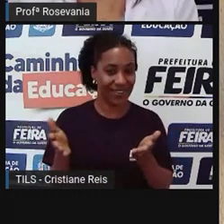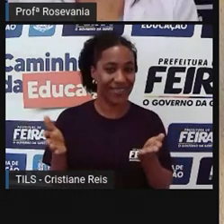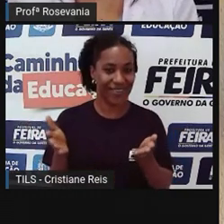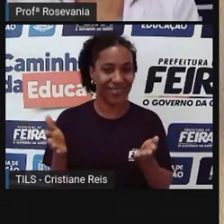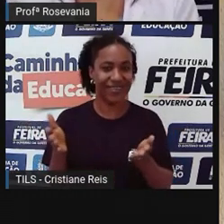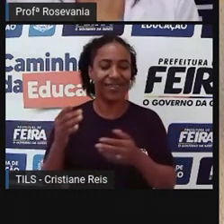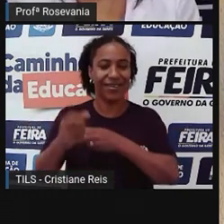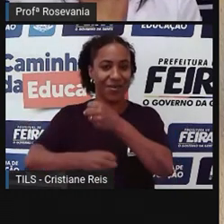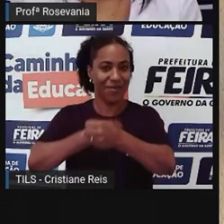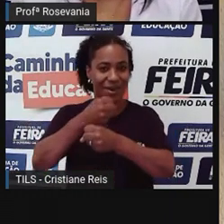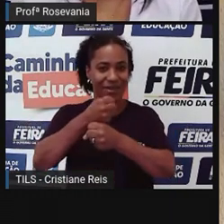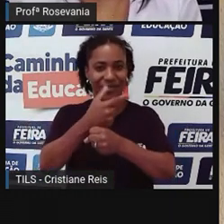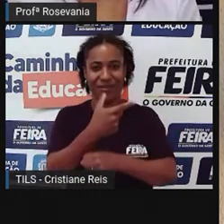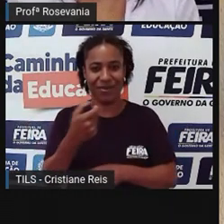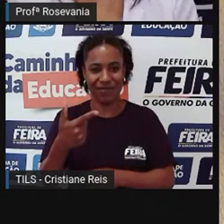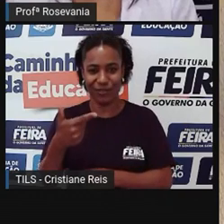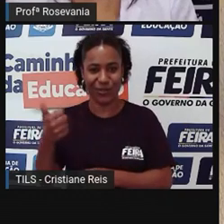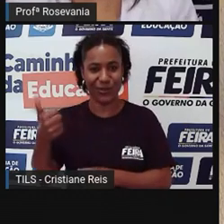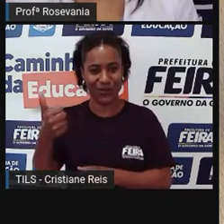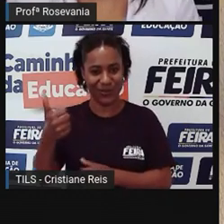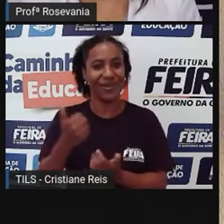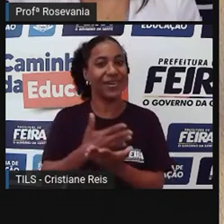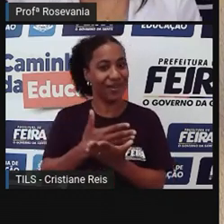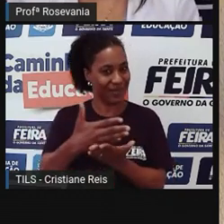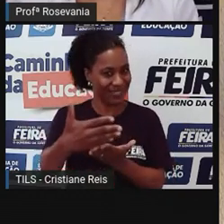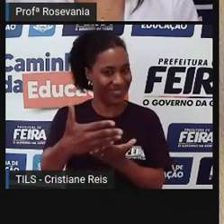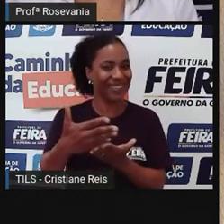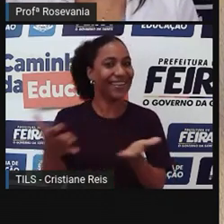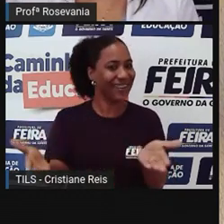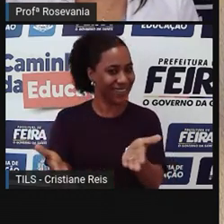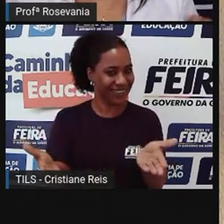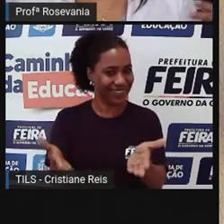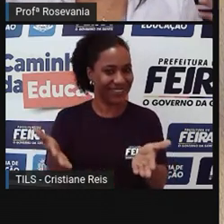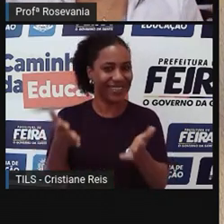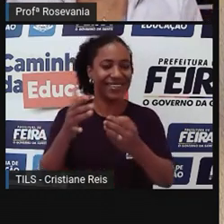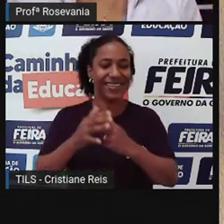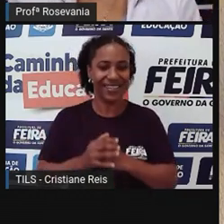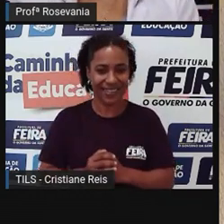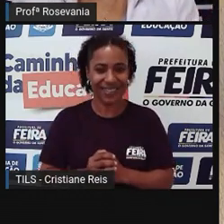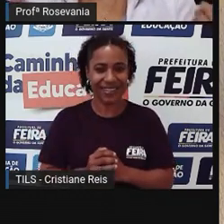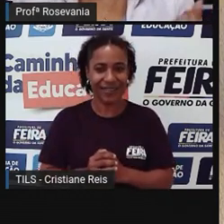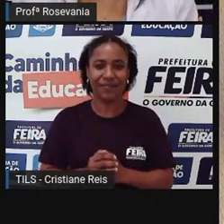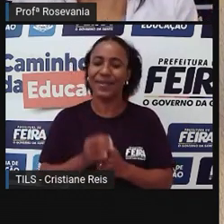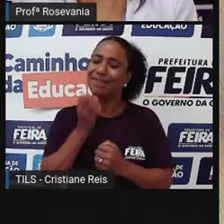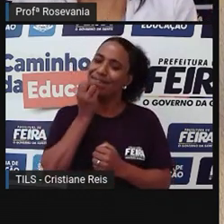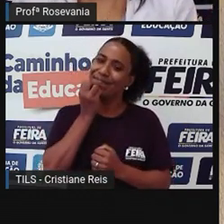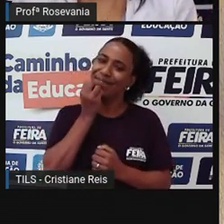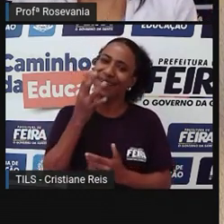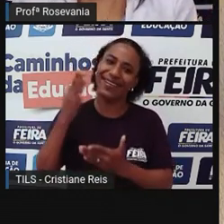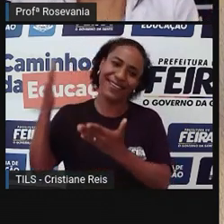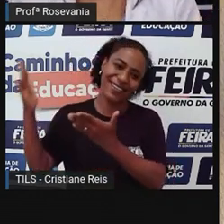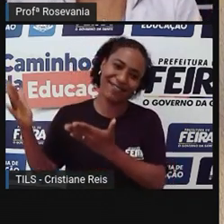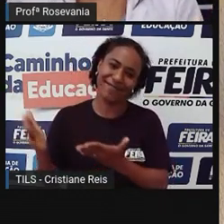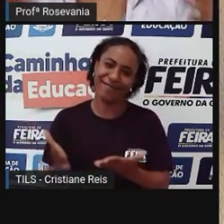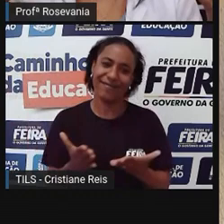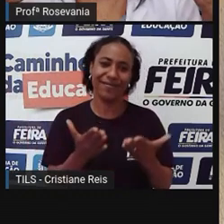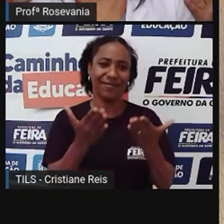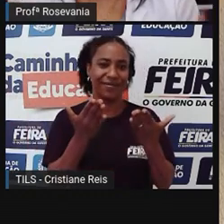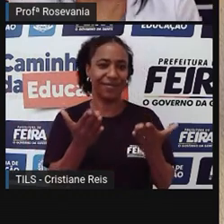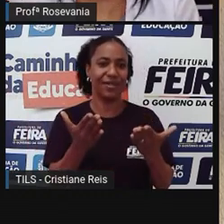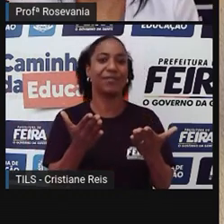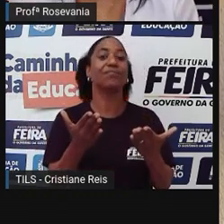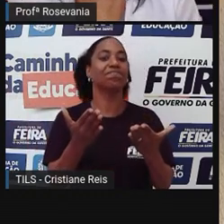letivo de 2021, oficialmente começa agora, né? E eu queria dar essas boas-vindas a vocês que